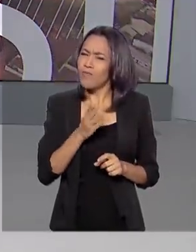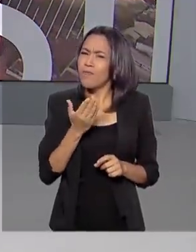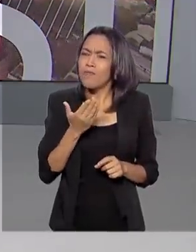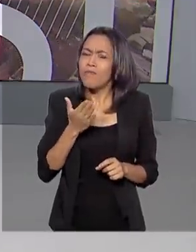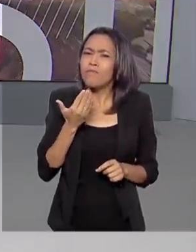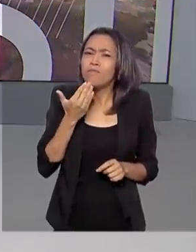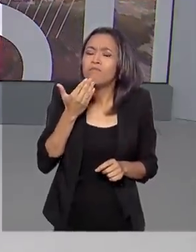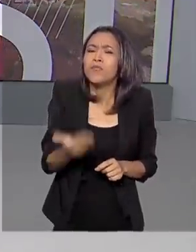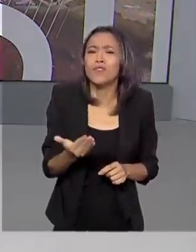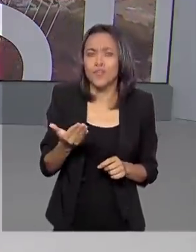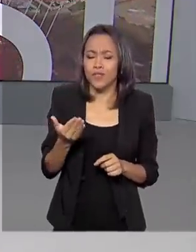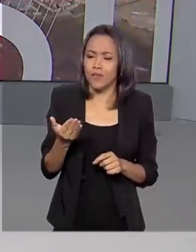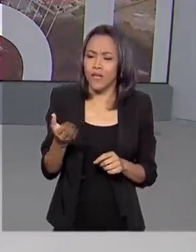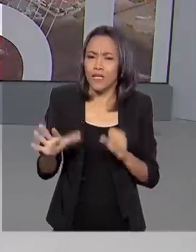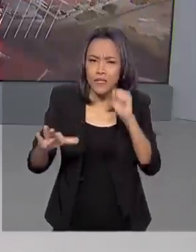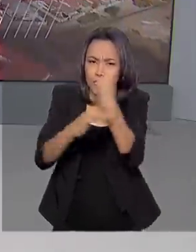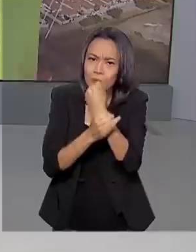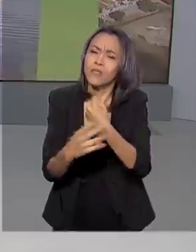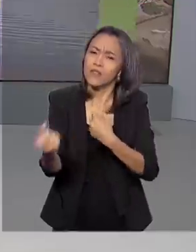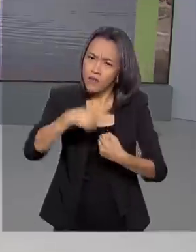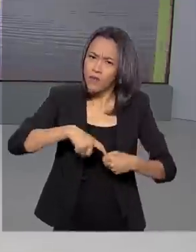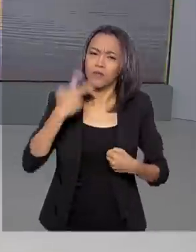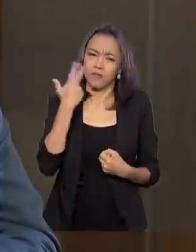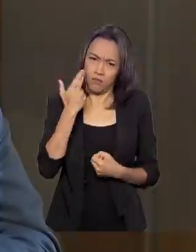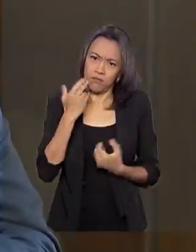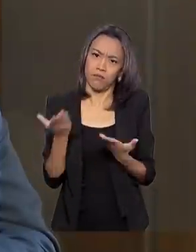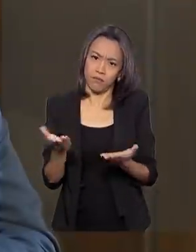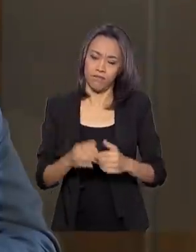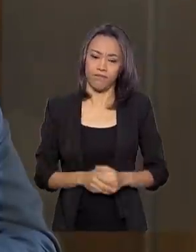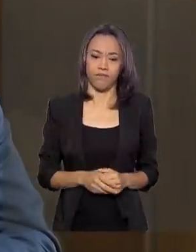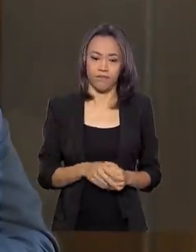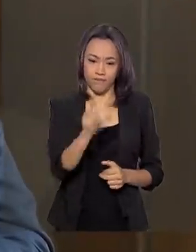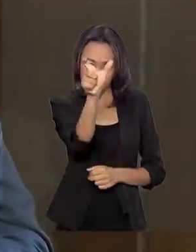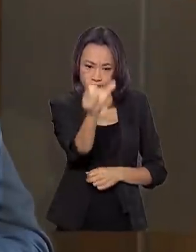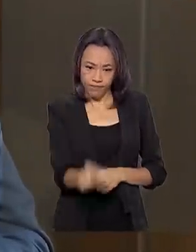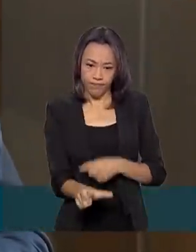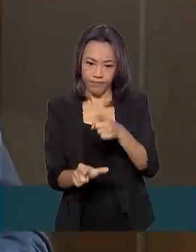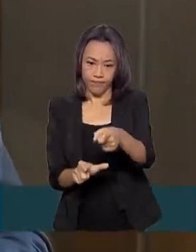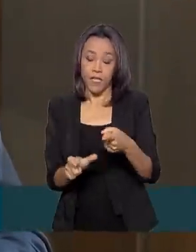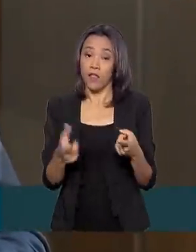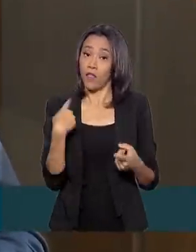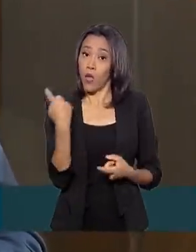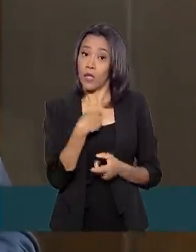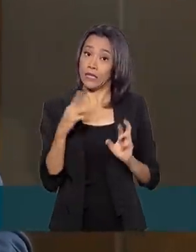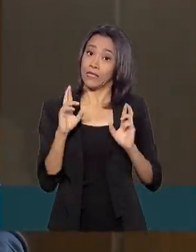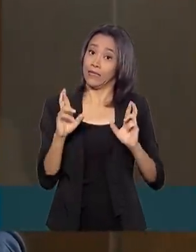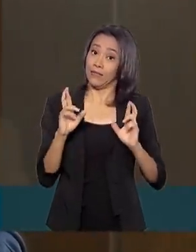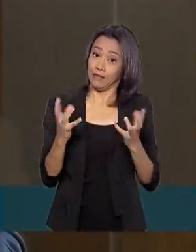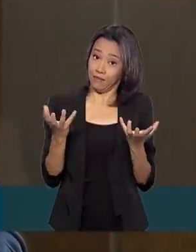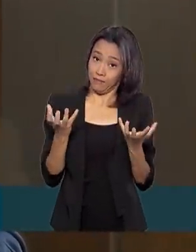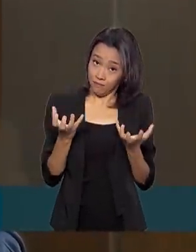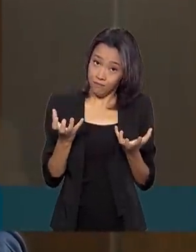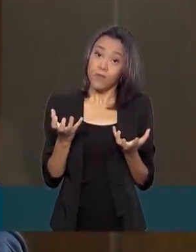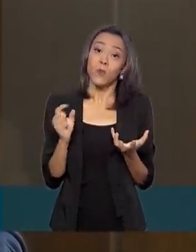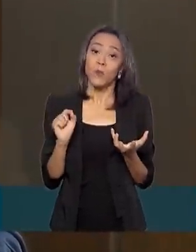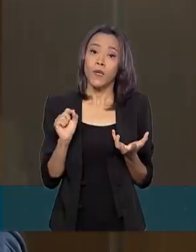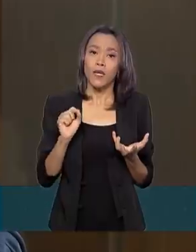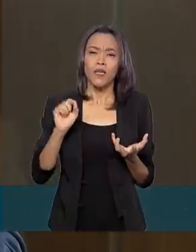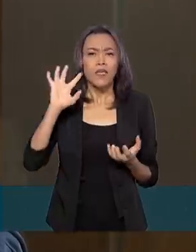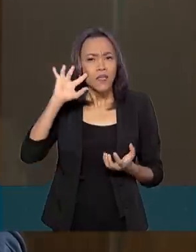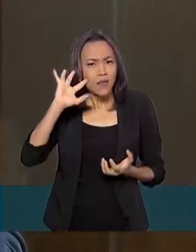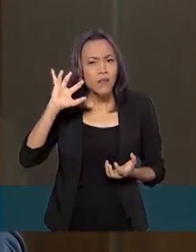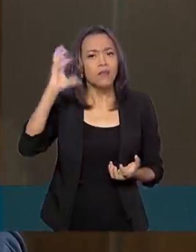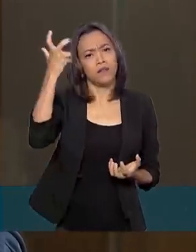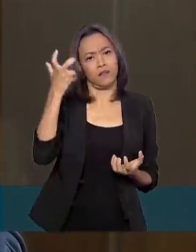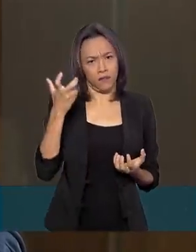a situação da segurança volte ao normal no estado. A nossa expectativa é que essa solução